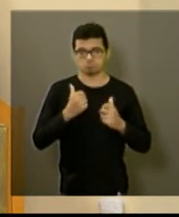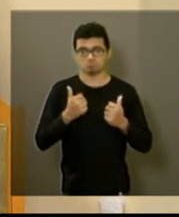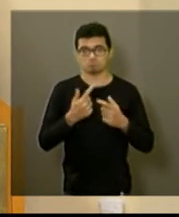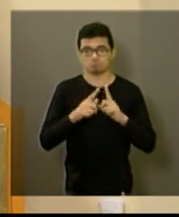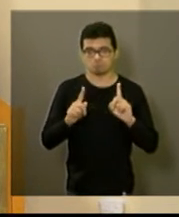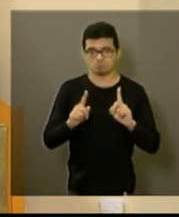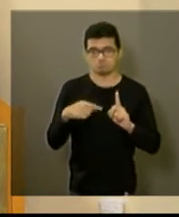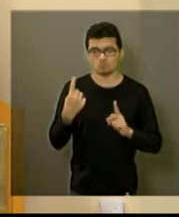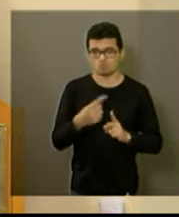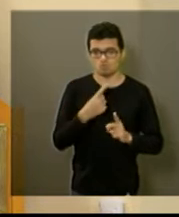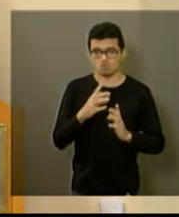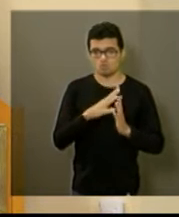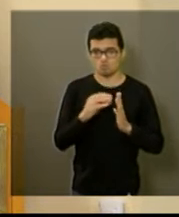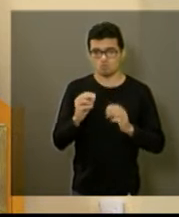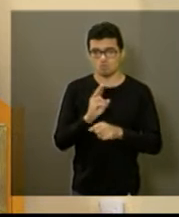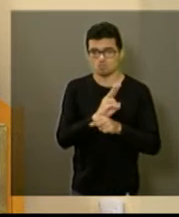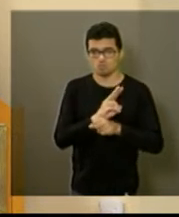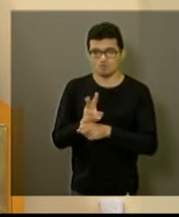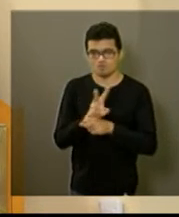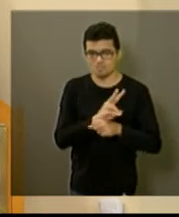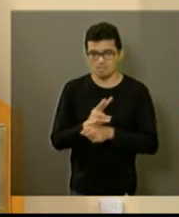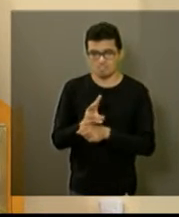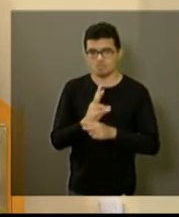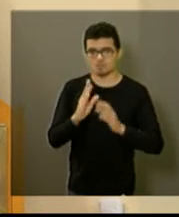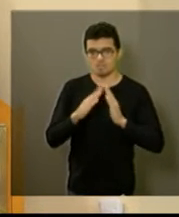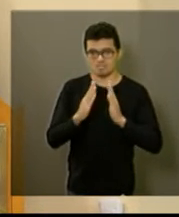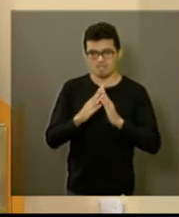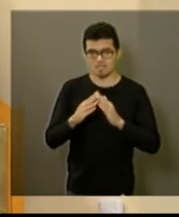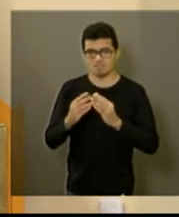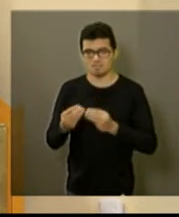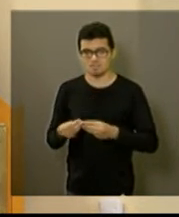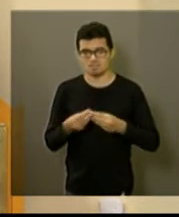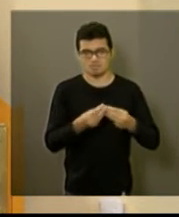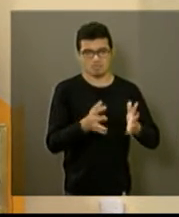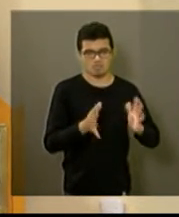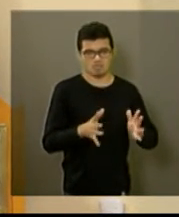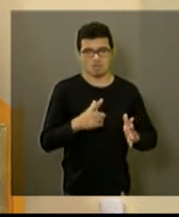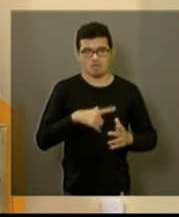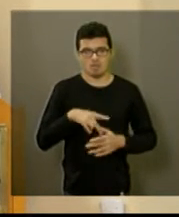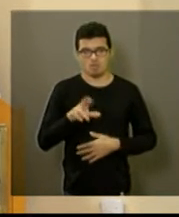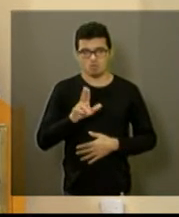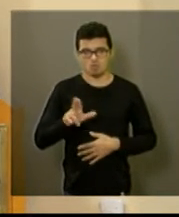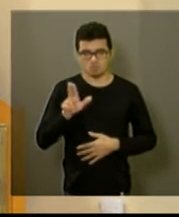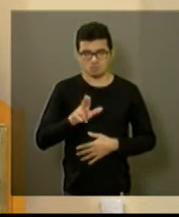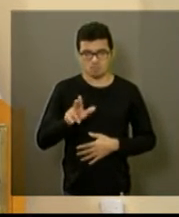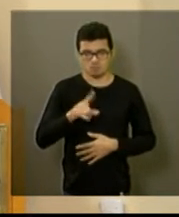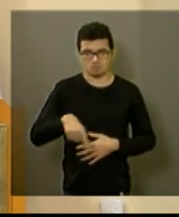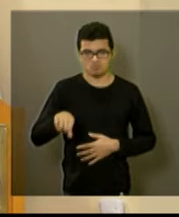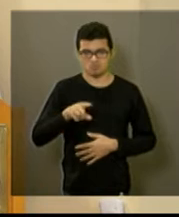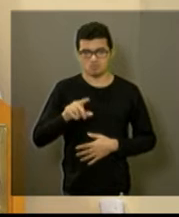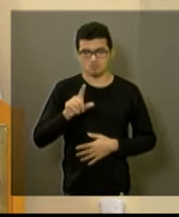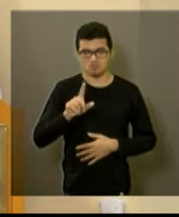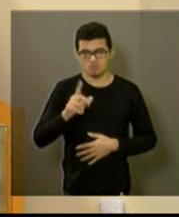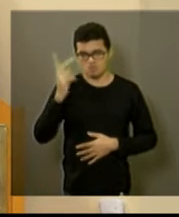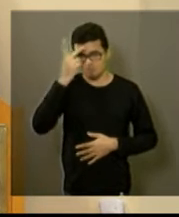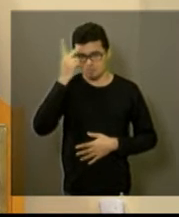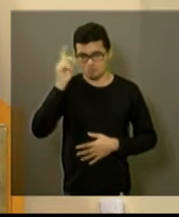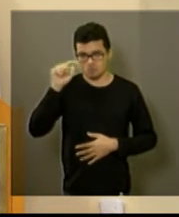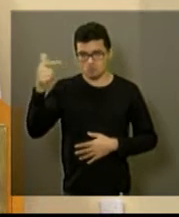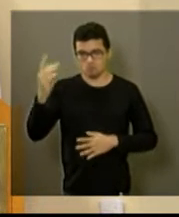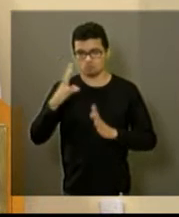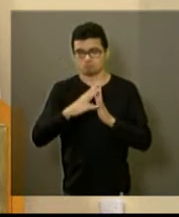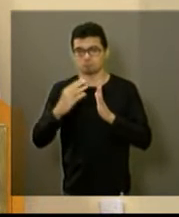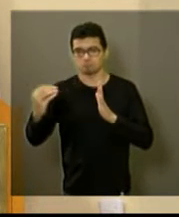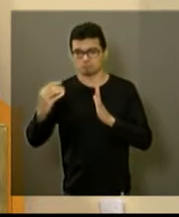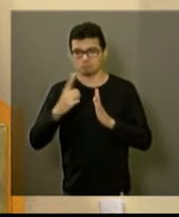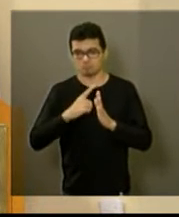o modelo nosso de fiscalização das casas entregues é usado também só para conhecimento de todos, ele é usado hoje em dia no Estado de São